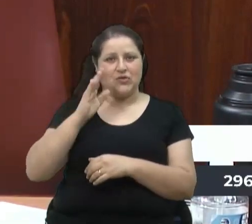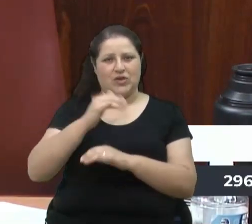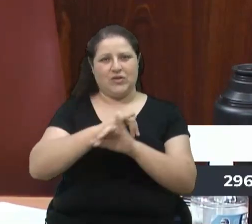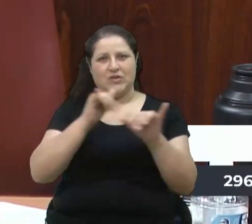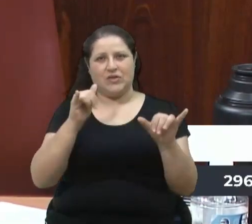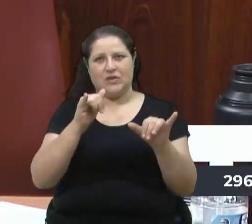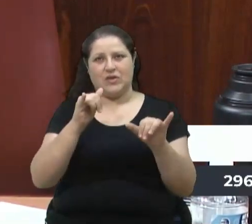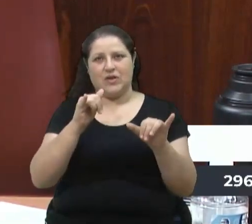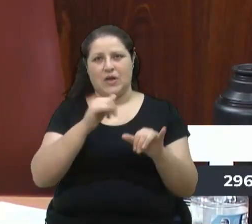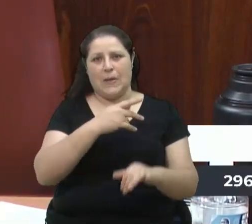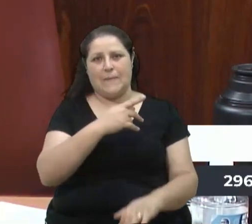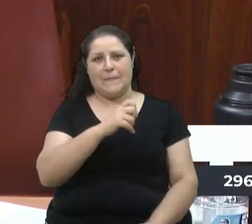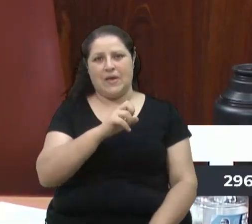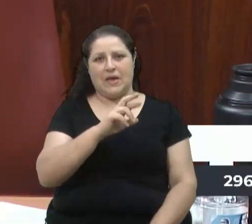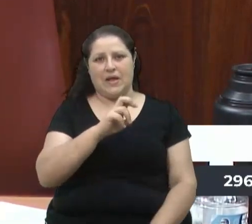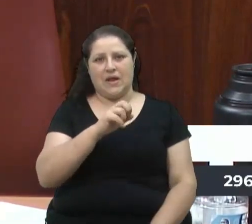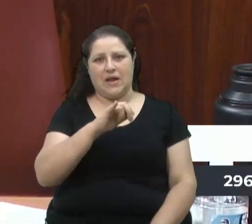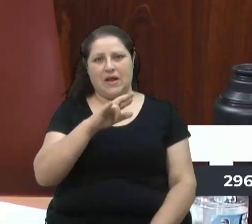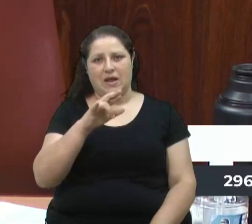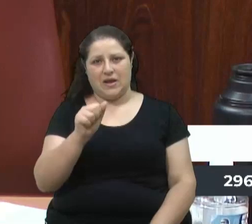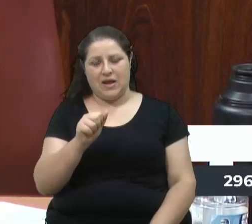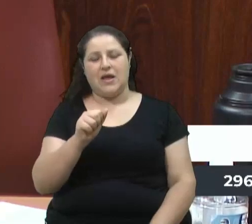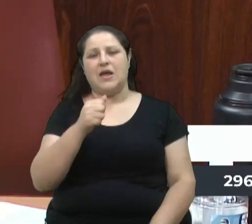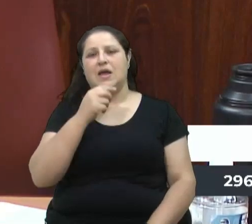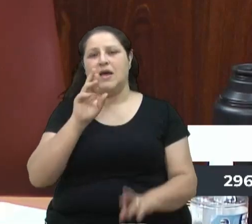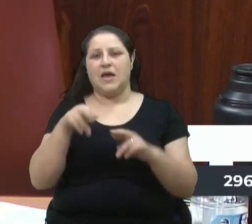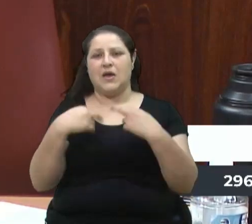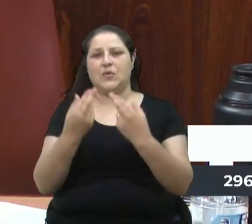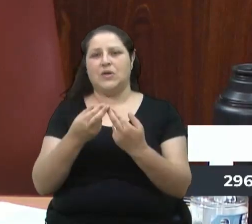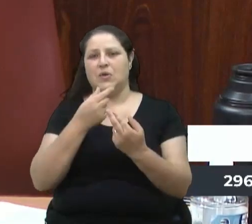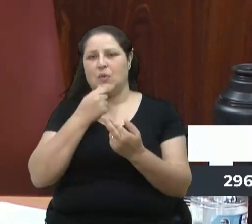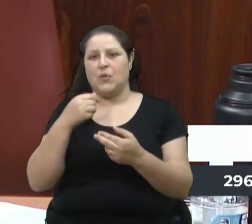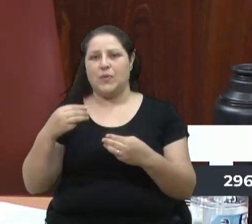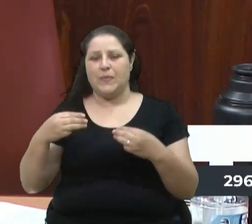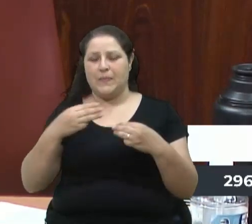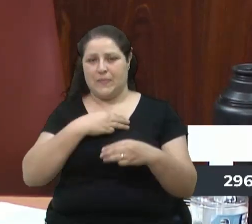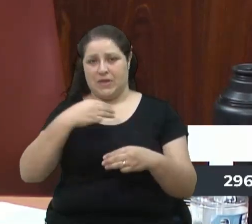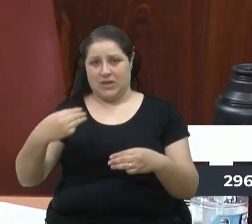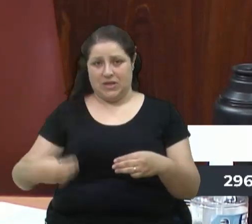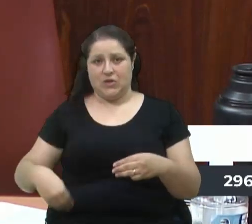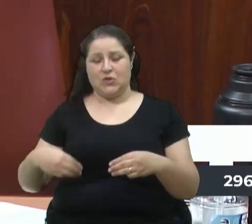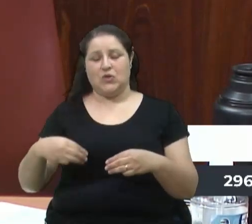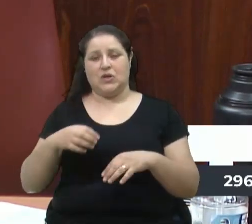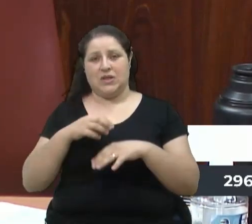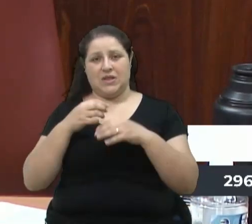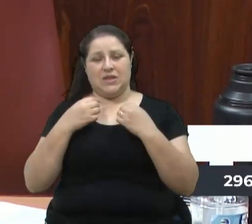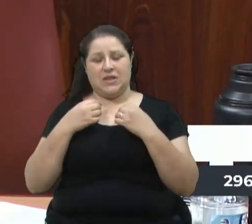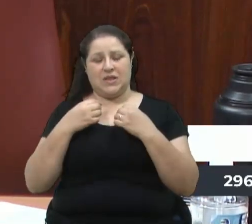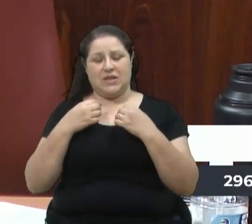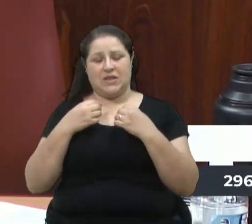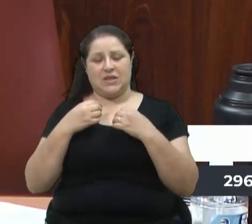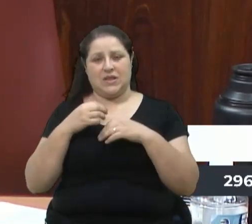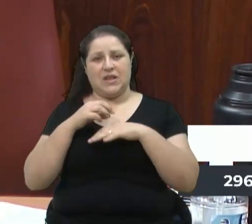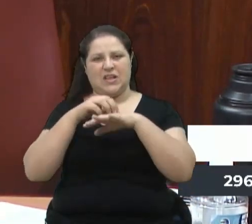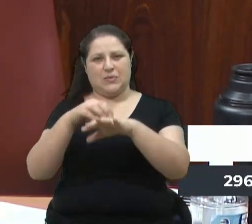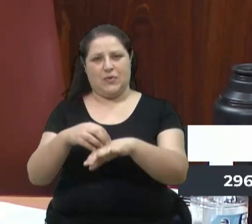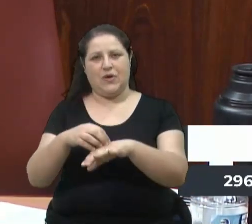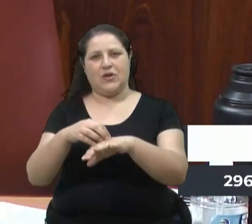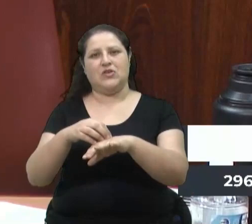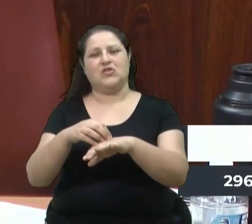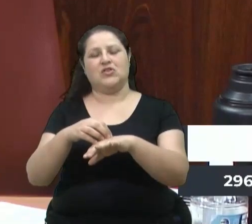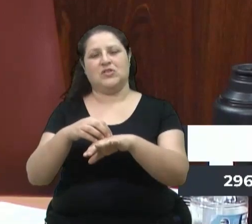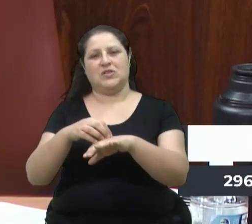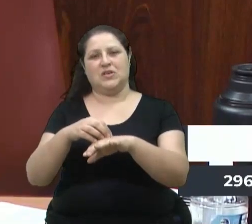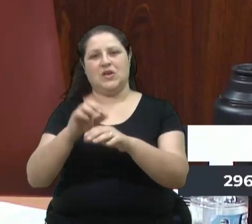Mauro Pereira, em reunião com o ministro dos Transportes do atual governo federal, anunciou, então, a duplicação